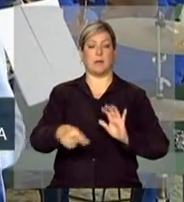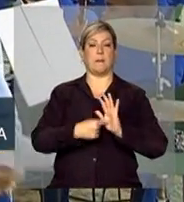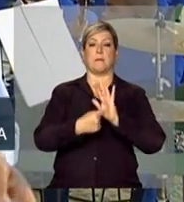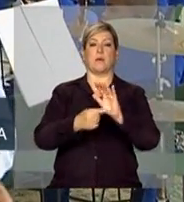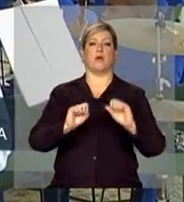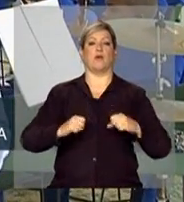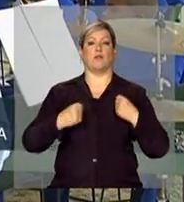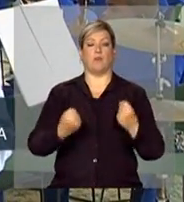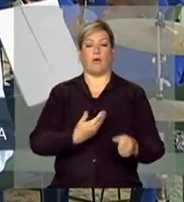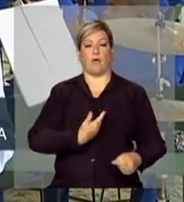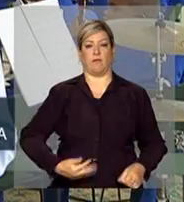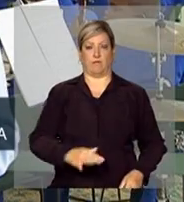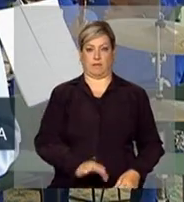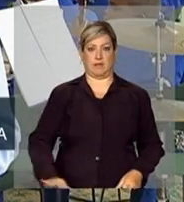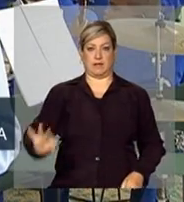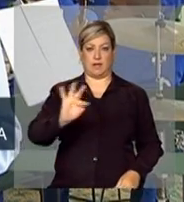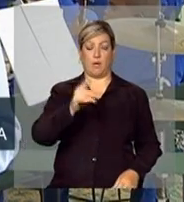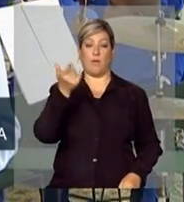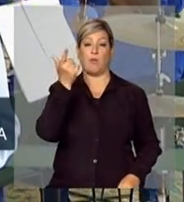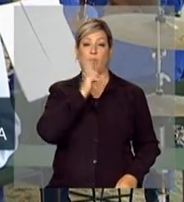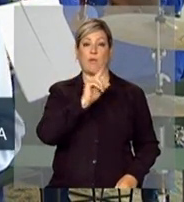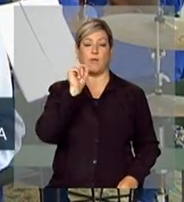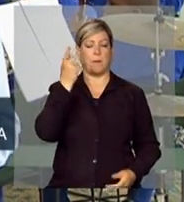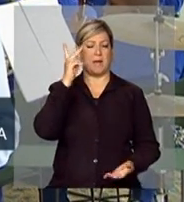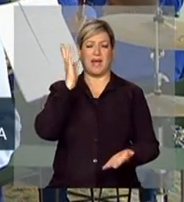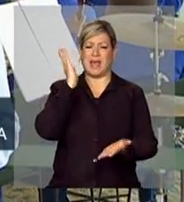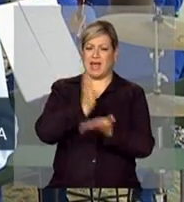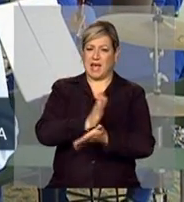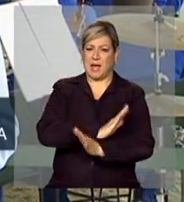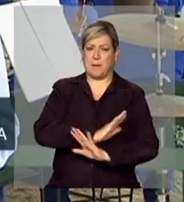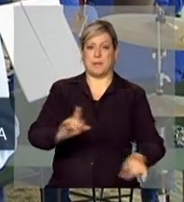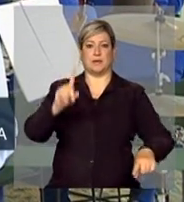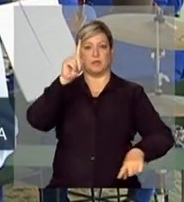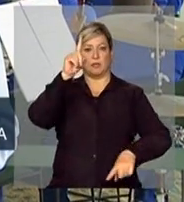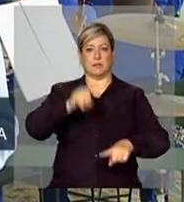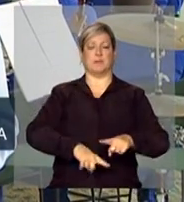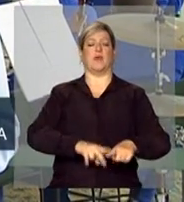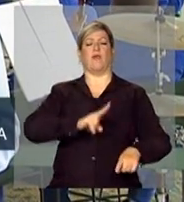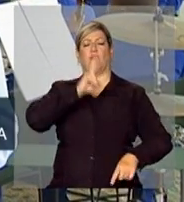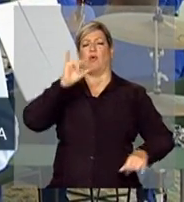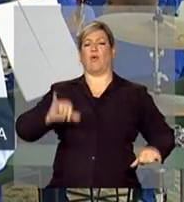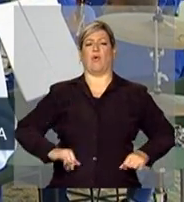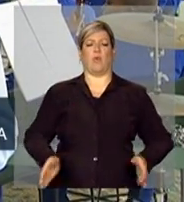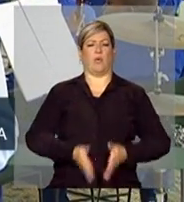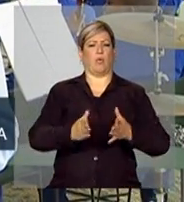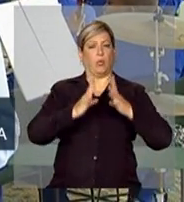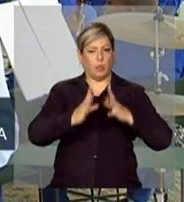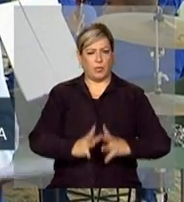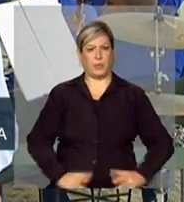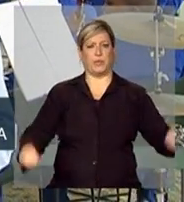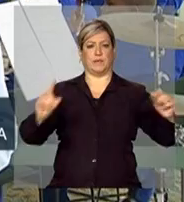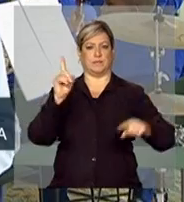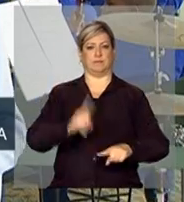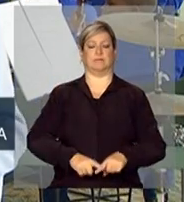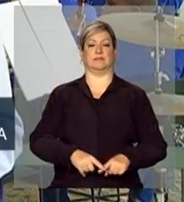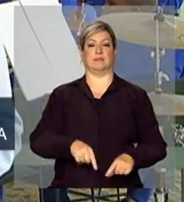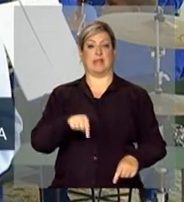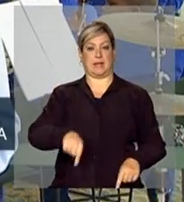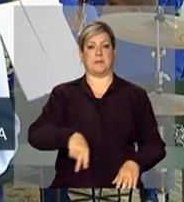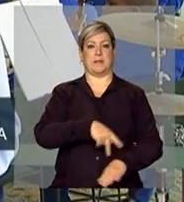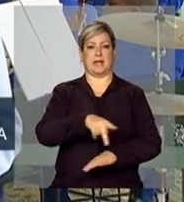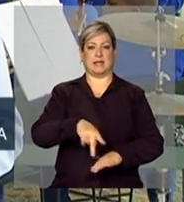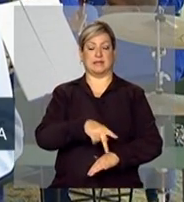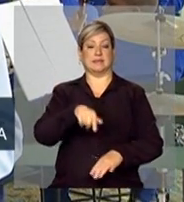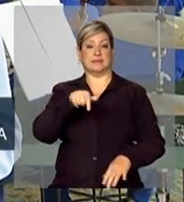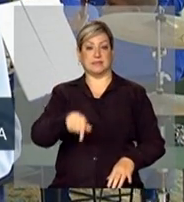para atingir o objetivo de acabar de vez com a extrema pobreza no país. A estratégia está na